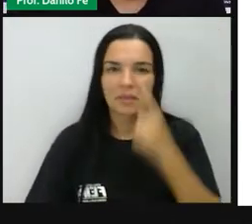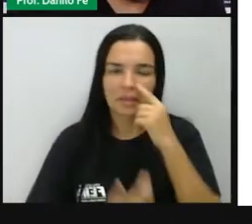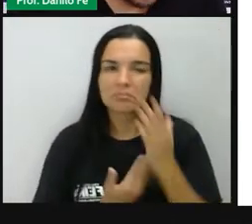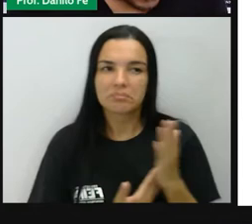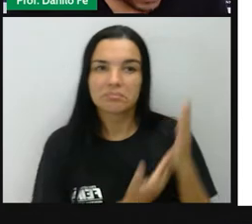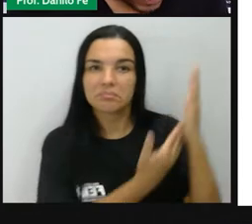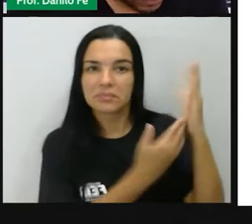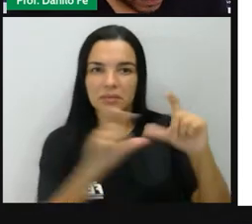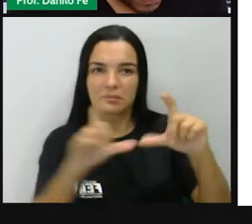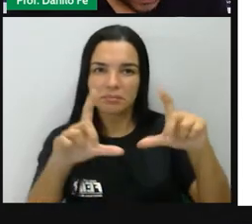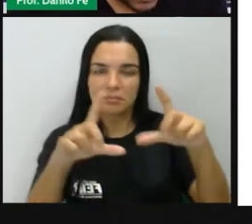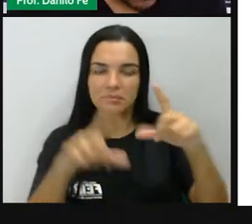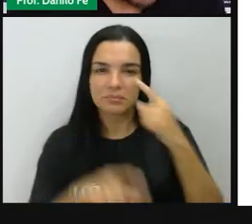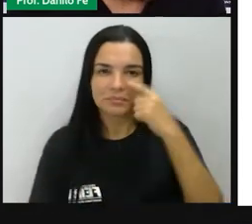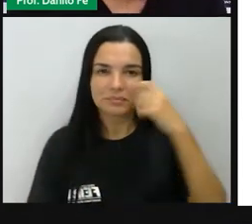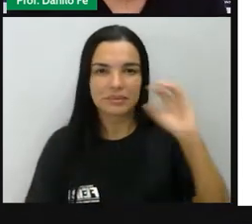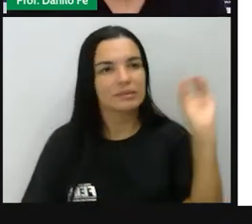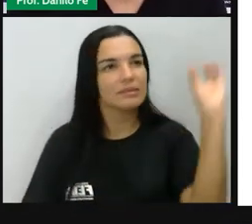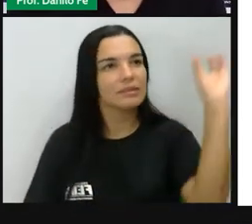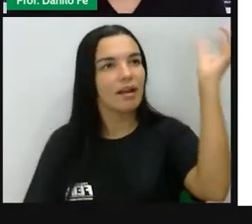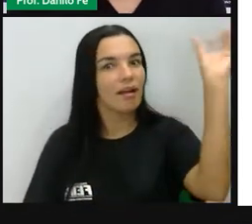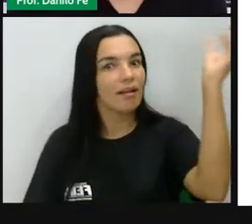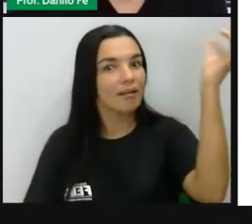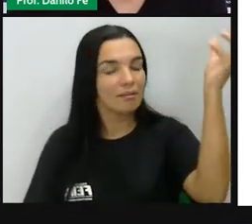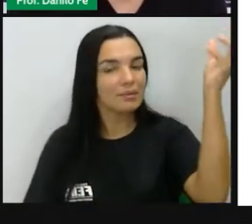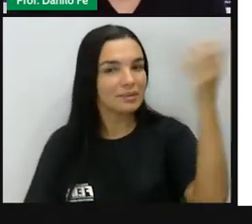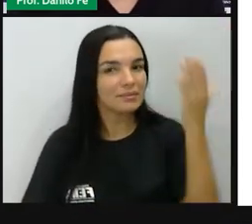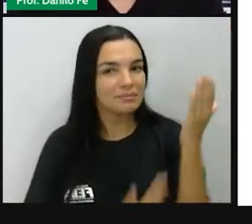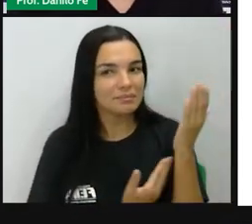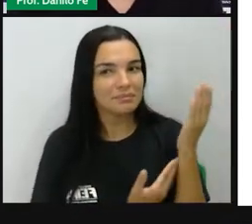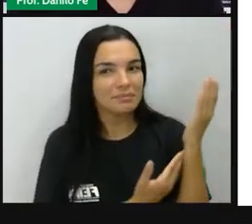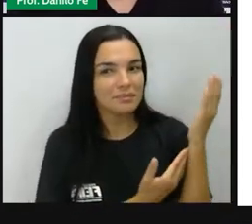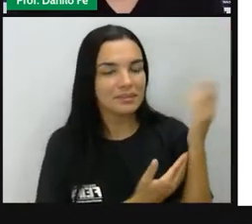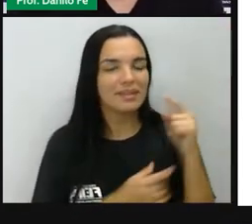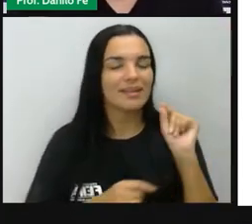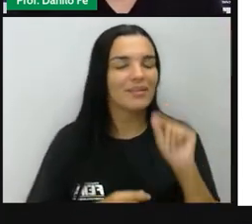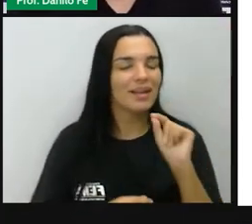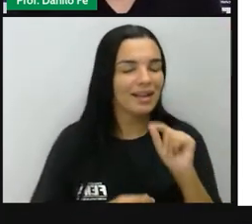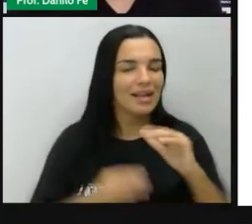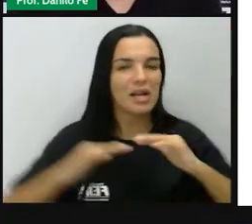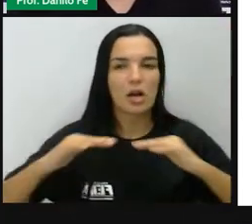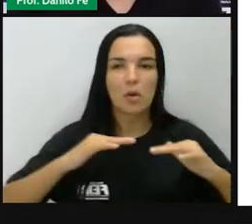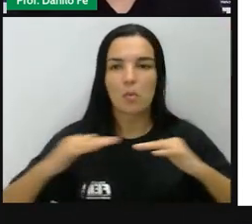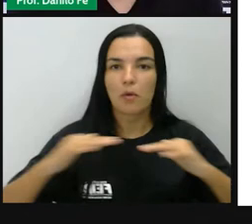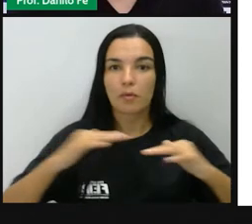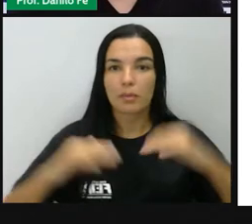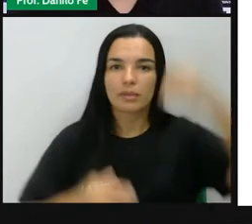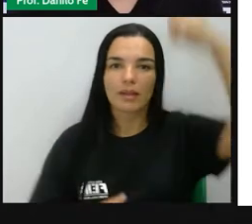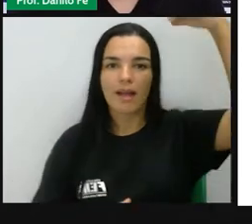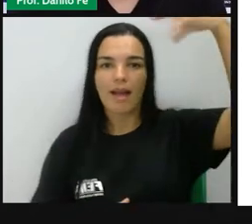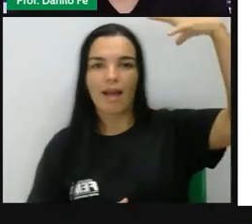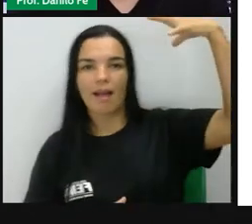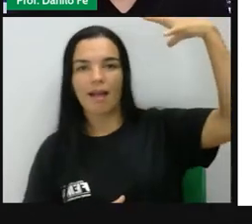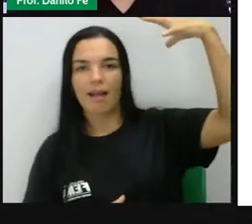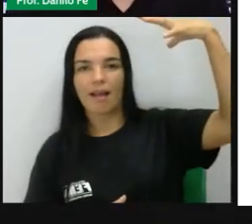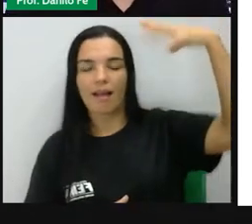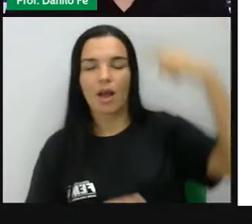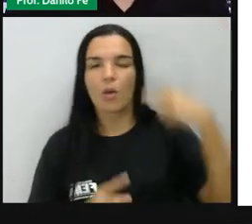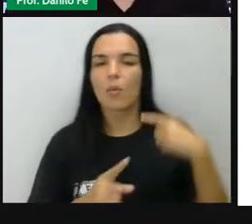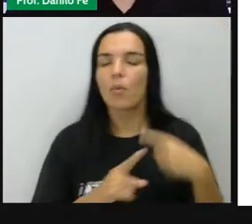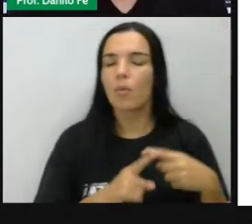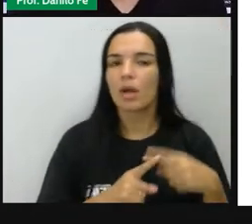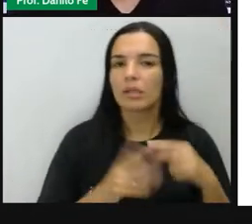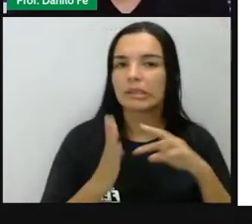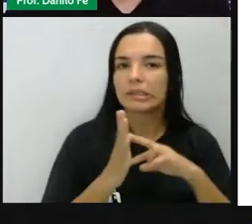né? O movimento iluminista foi um movimento que acreditava que